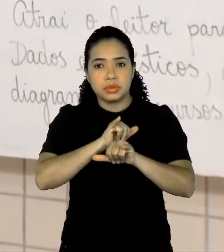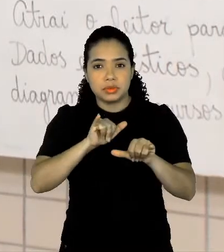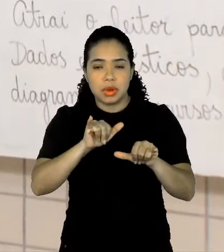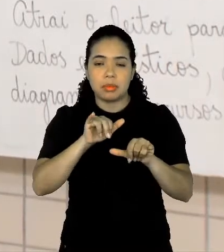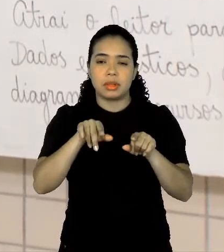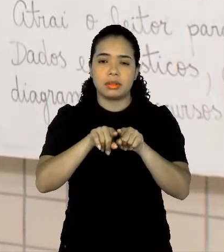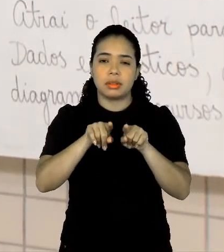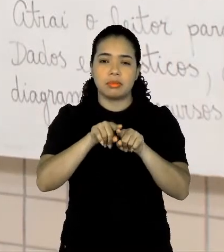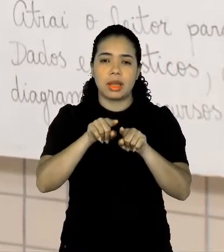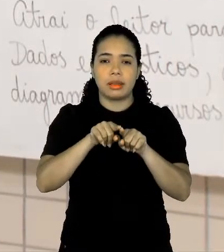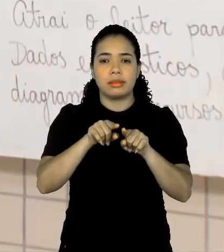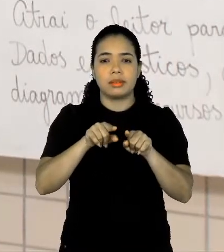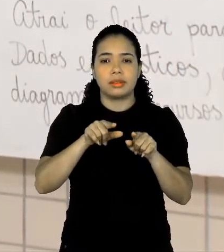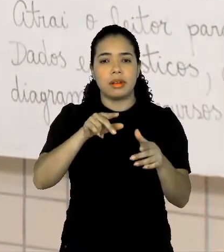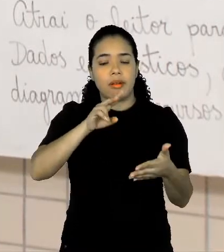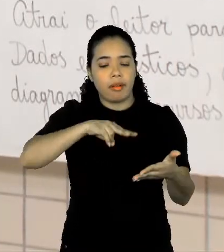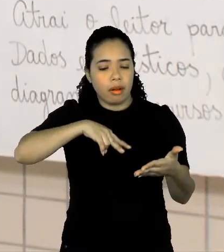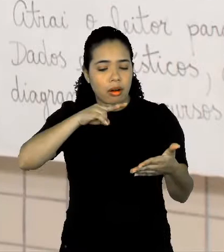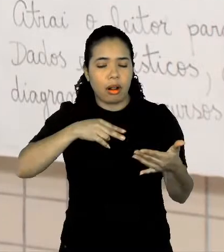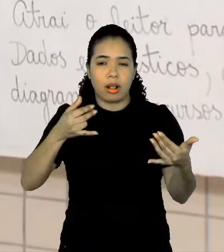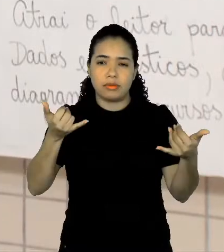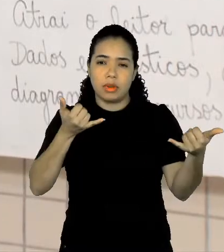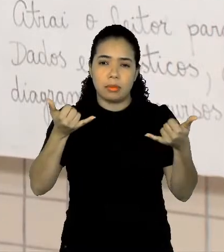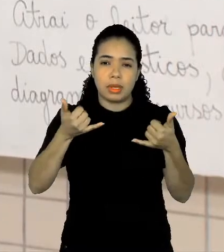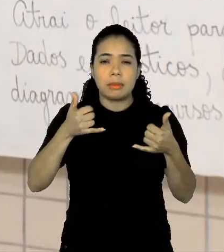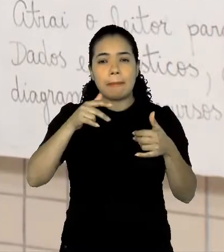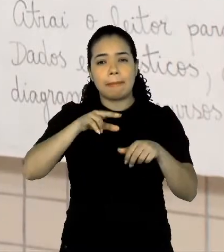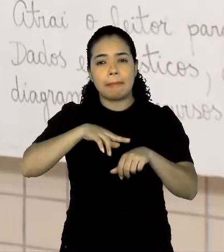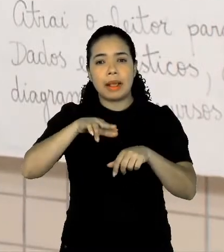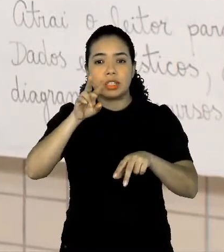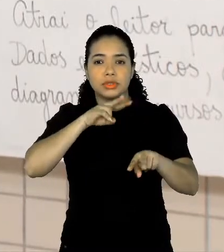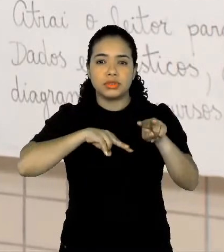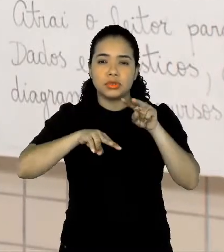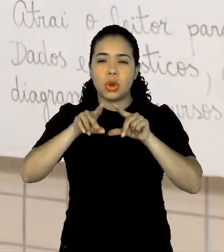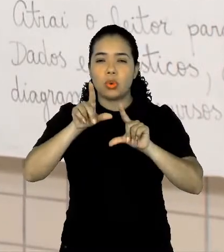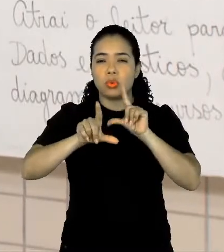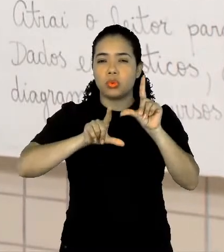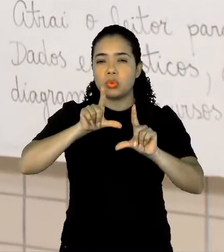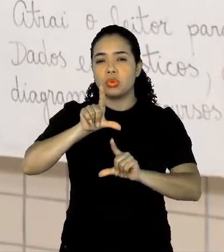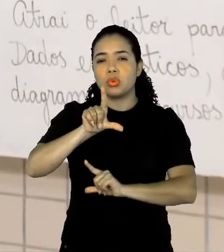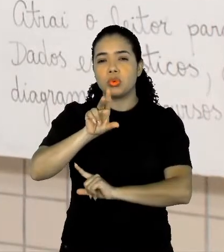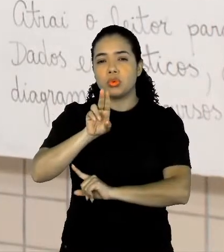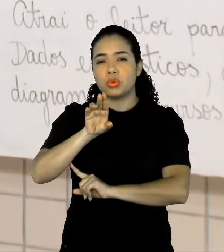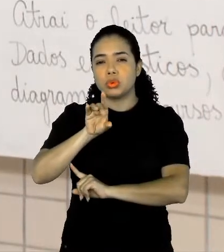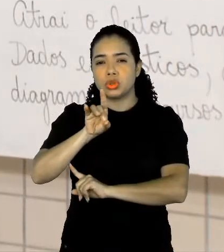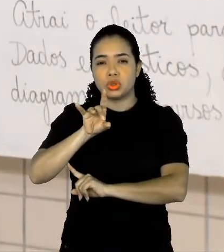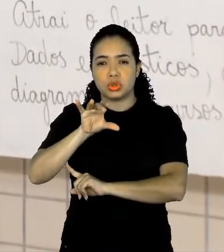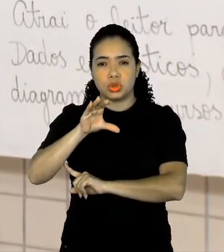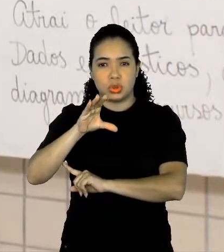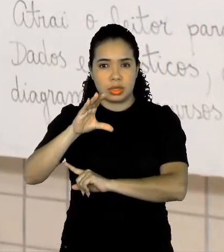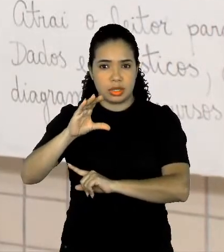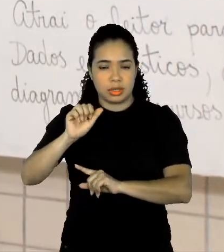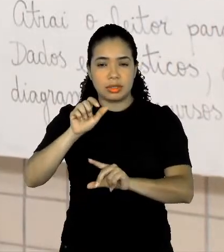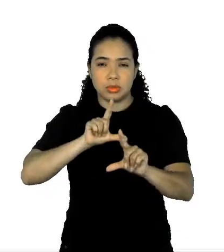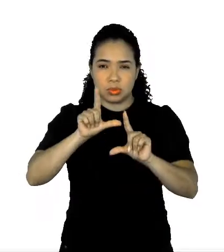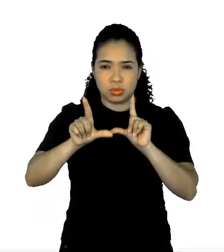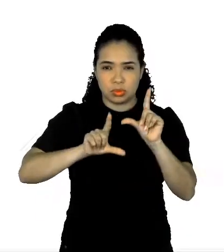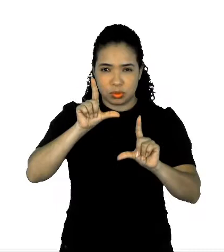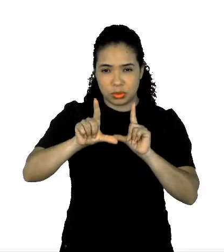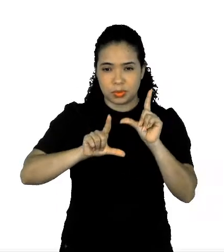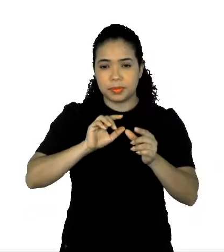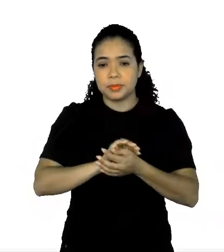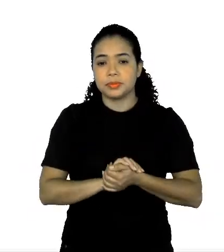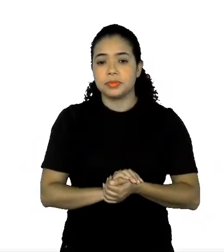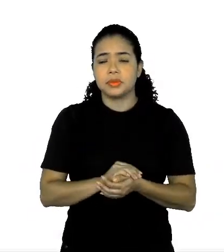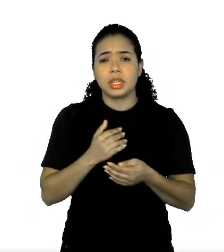ter o acesso à informação de maneira mais lúdica, né. Então, olha aqui o próximo. O próximo diz o